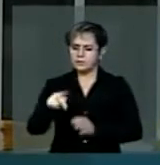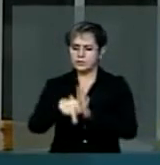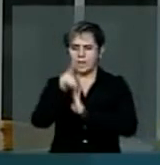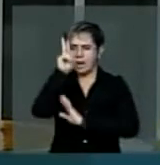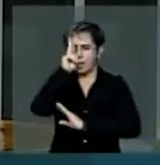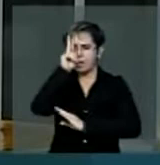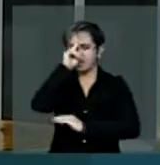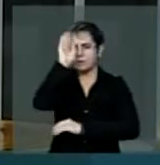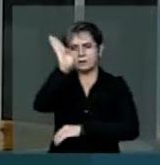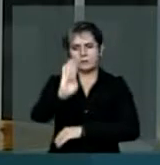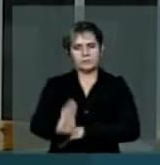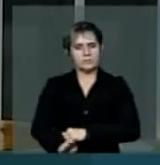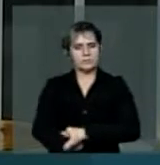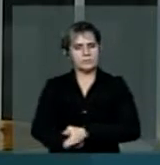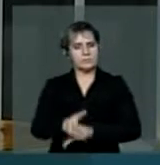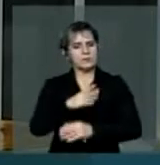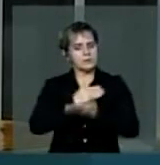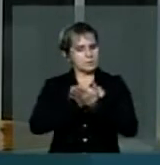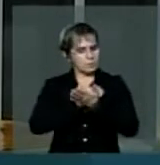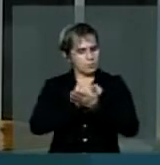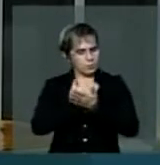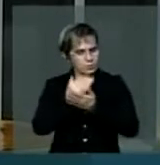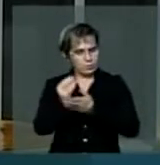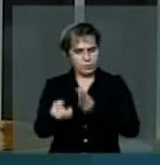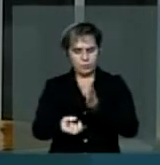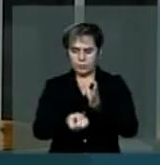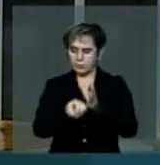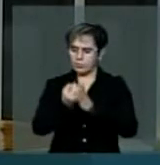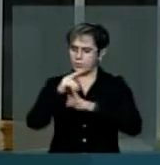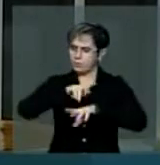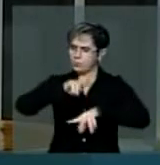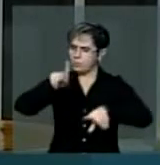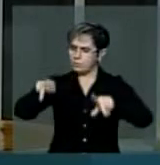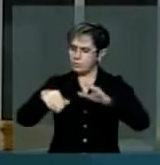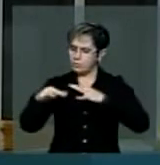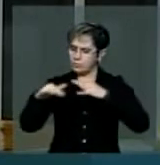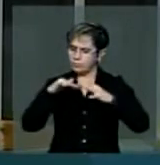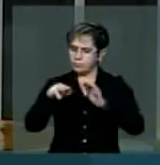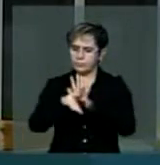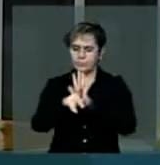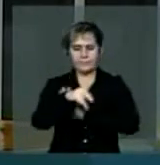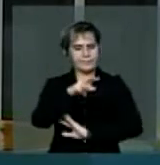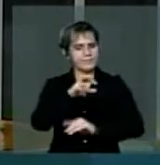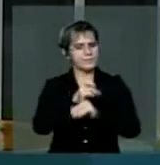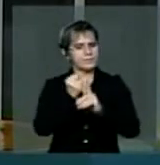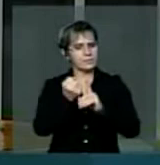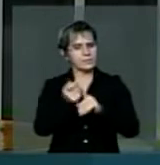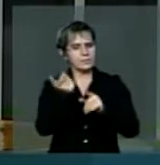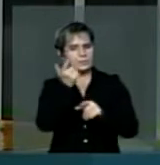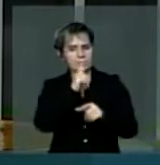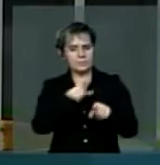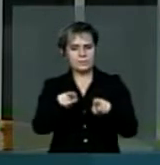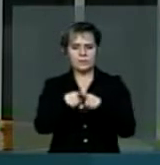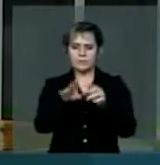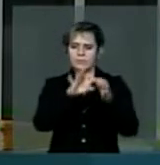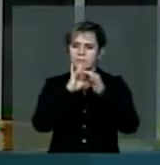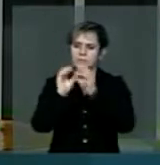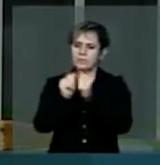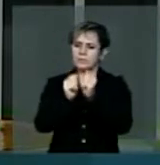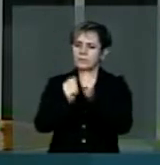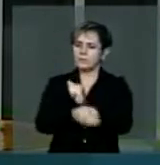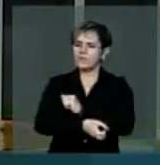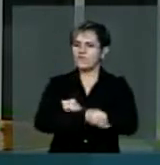Possui a origem na pluralidade dos movimentos sociais, Possui a capacidade de aglutinar